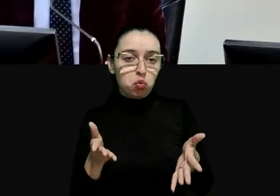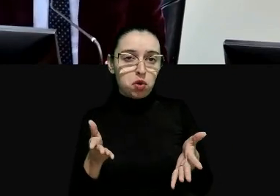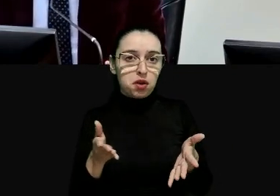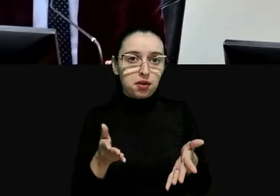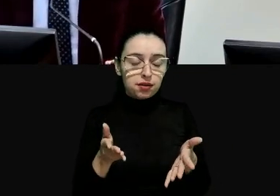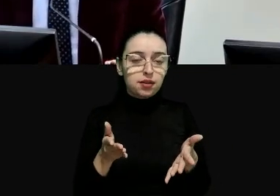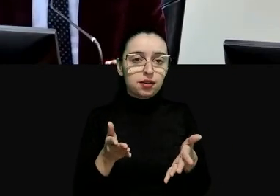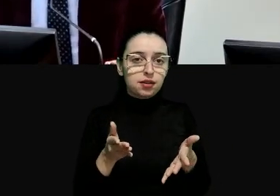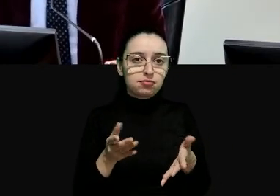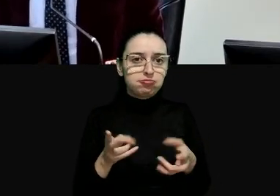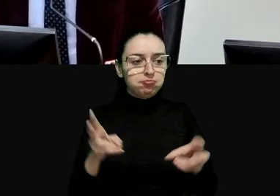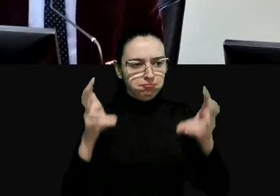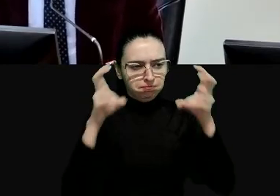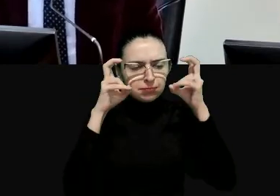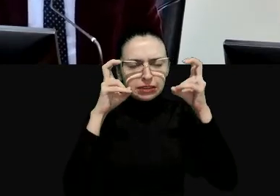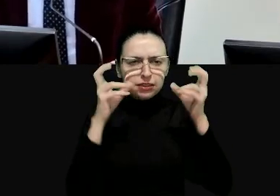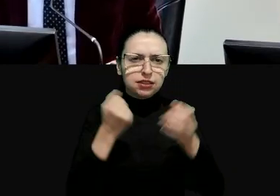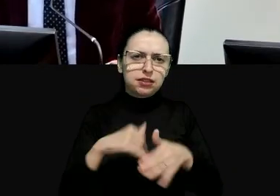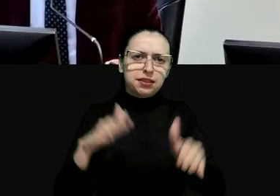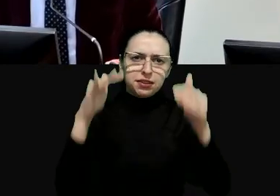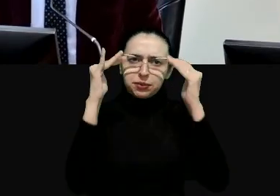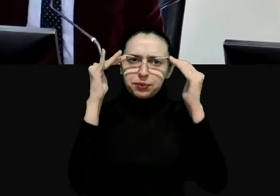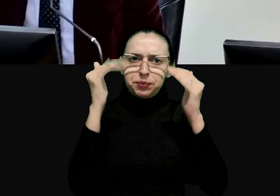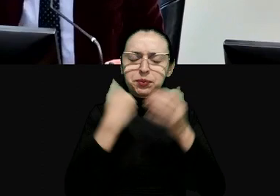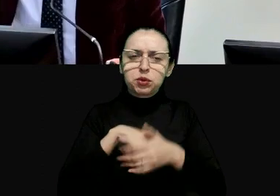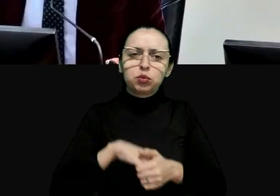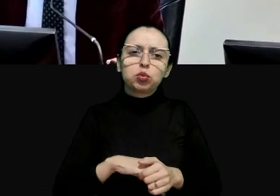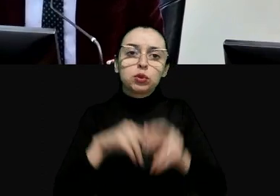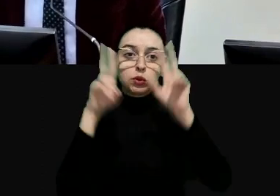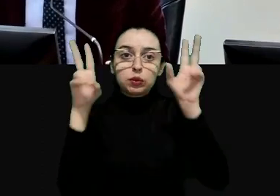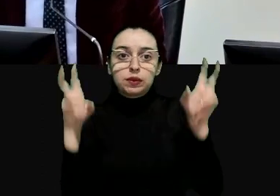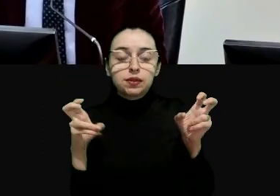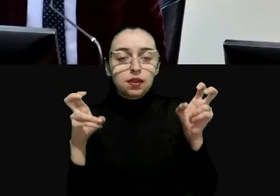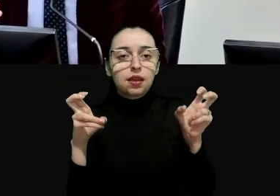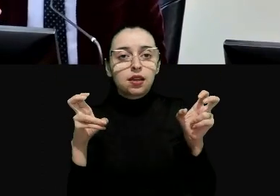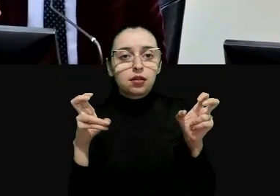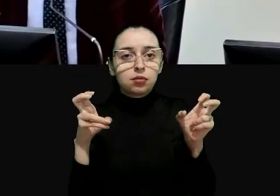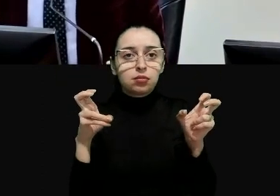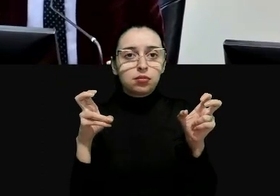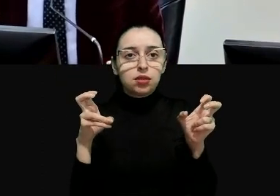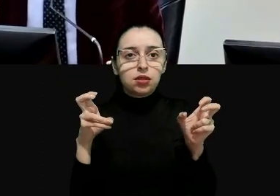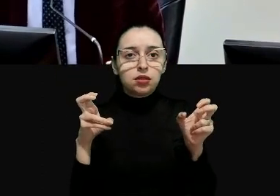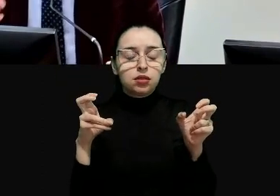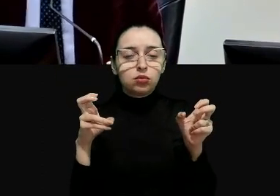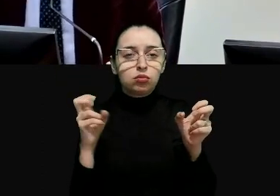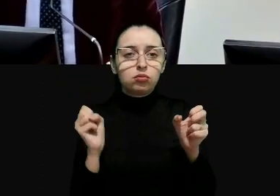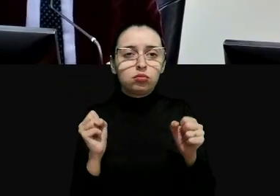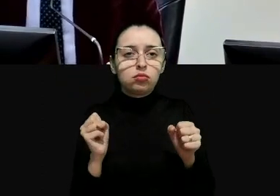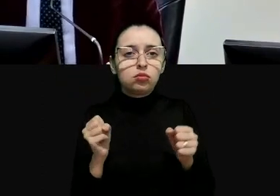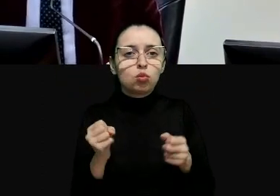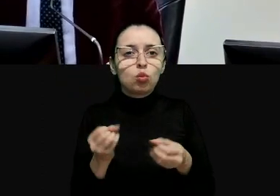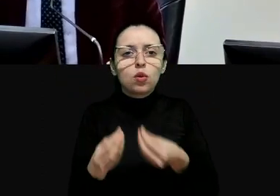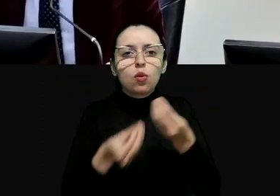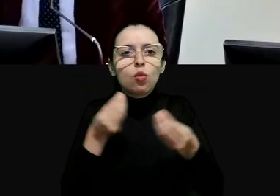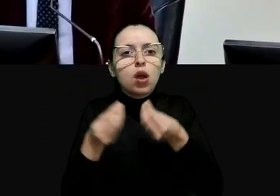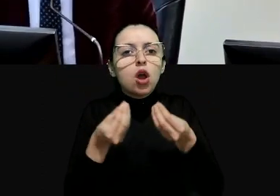particularmente interessante nisso mas vocês vão dizer isso é uma